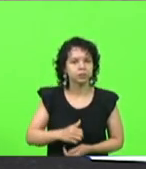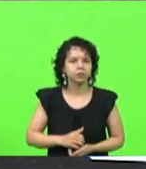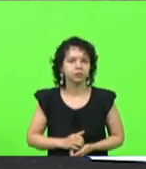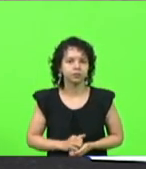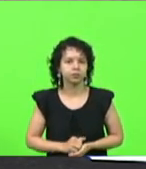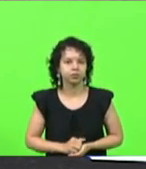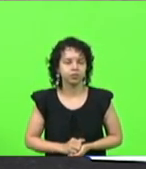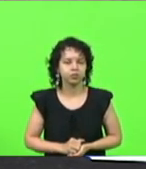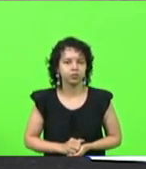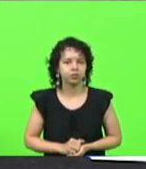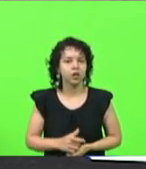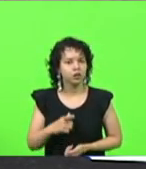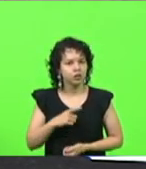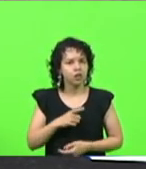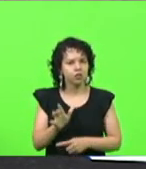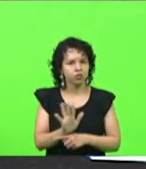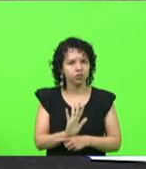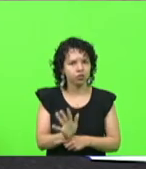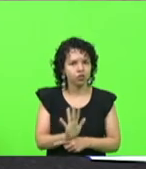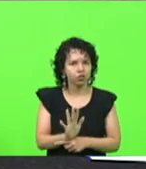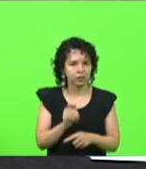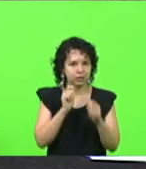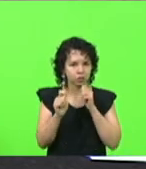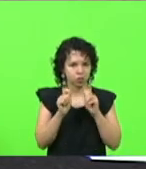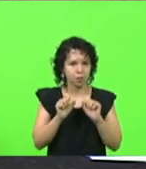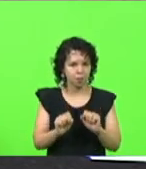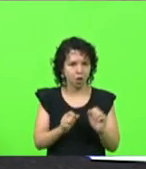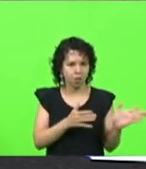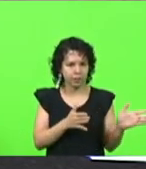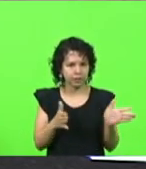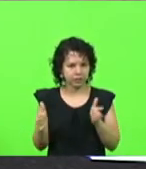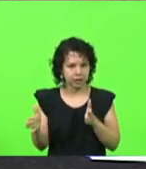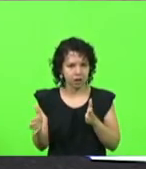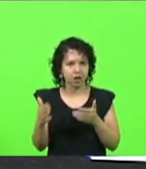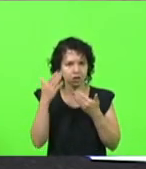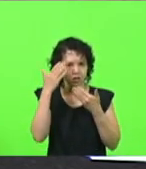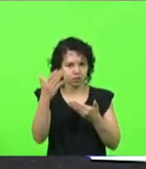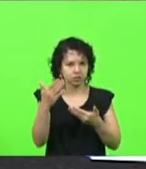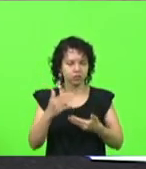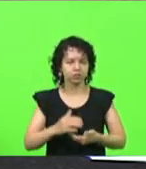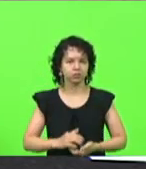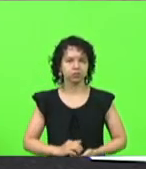eu tenho até um vídeo, se a assessoria puder passar ali para mim, eu agradeço.